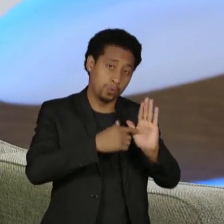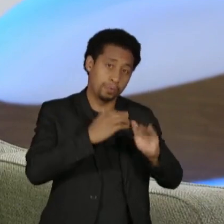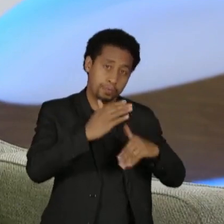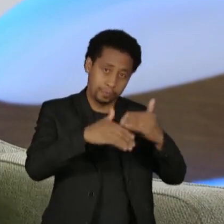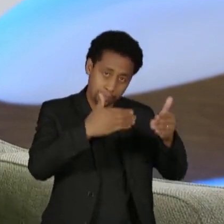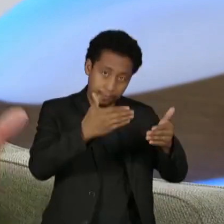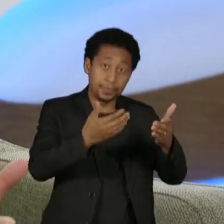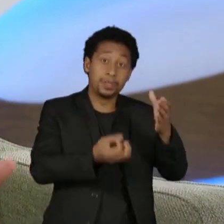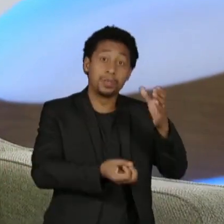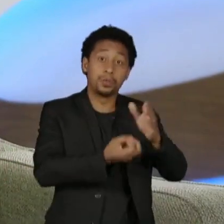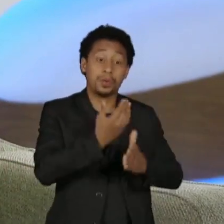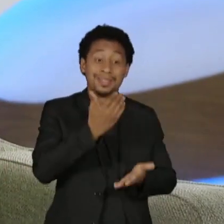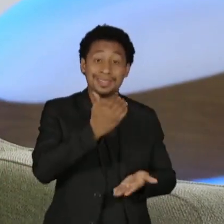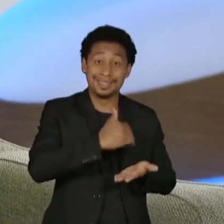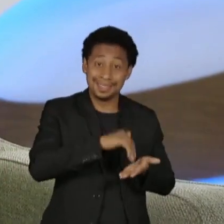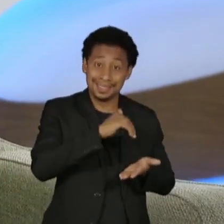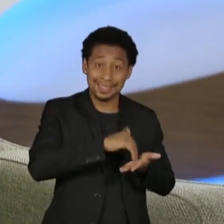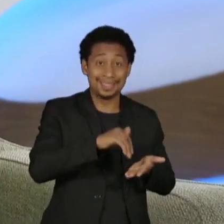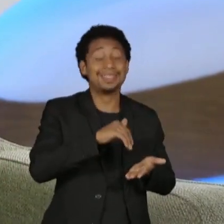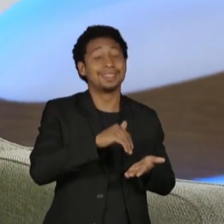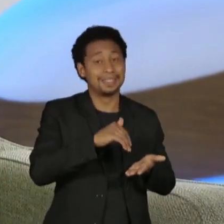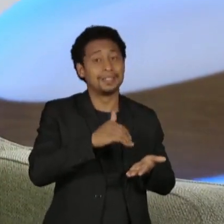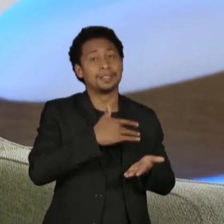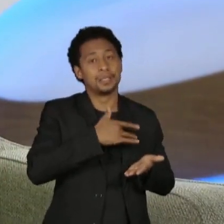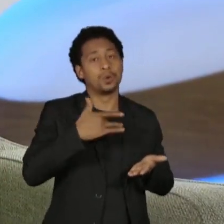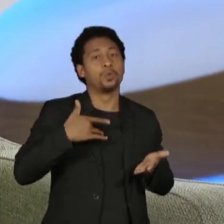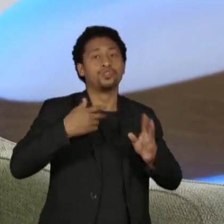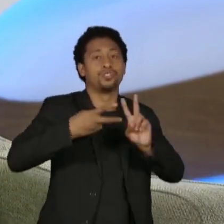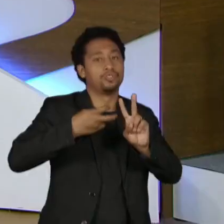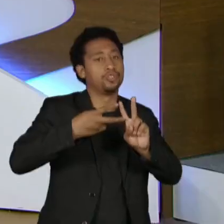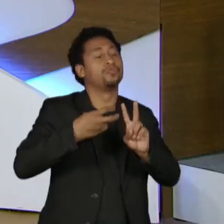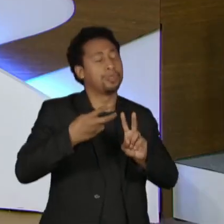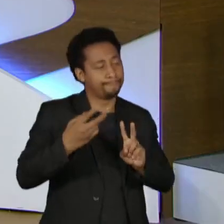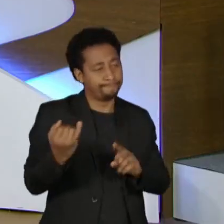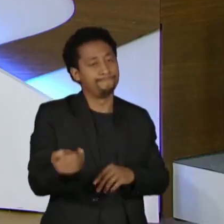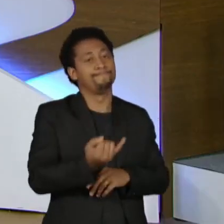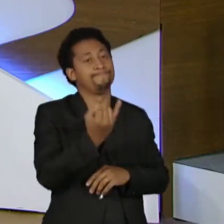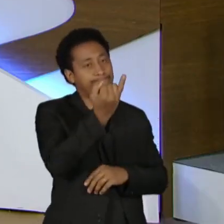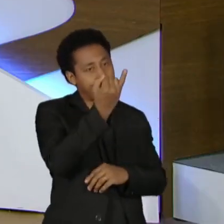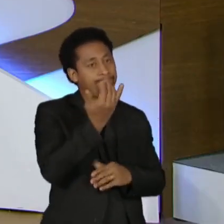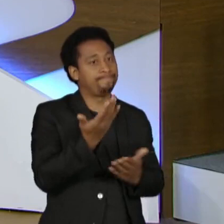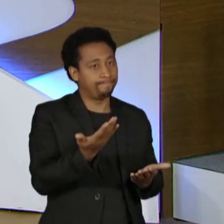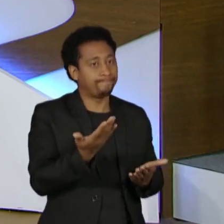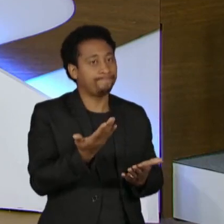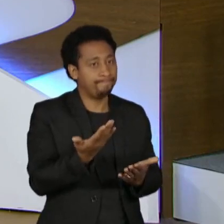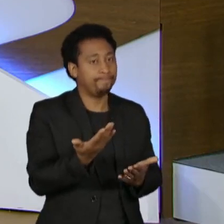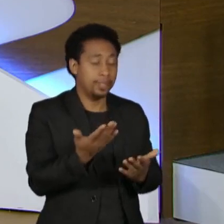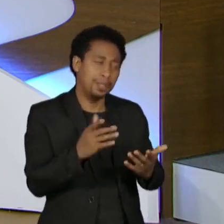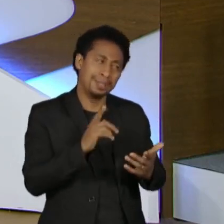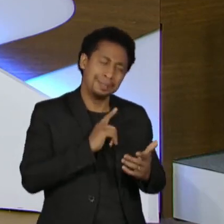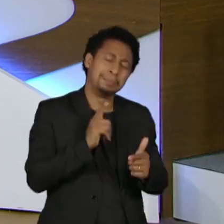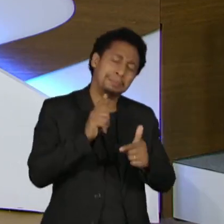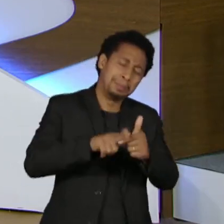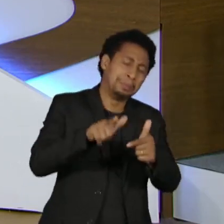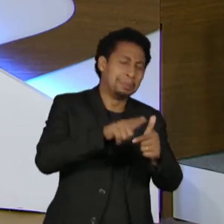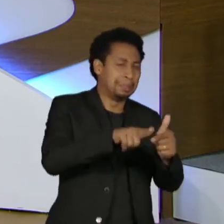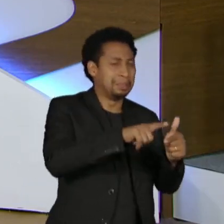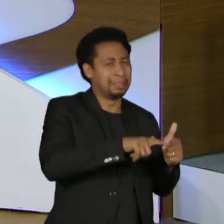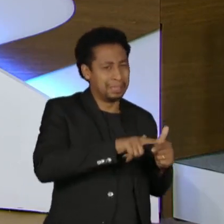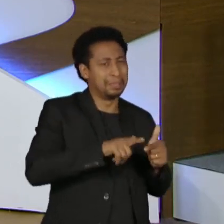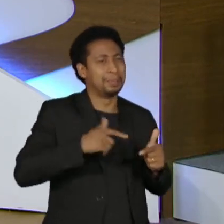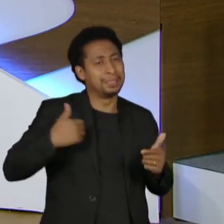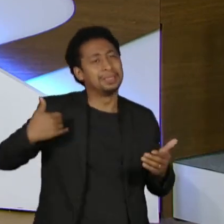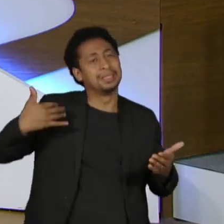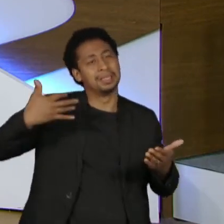Saúde Indígena foi uma reivindicação dos povos indígenas, que tem problemas históricos,